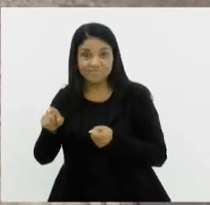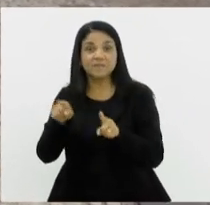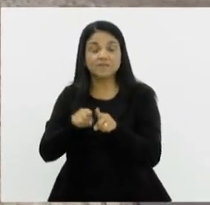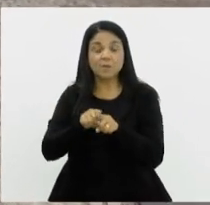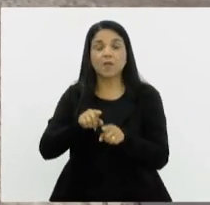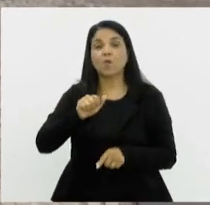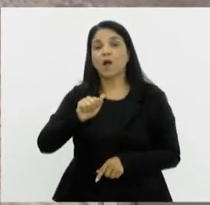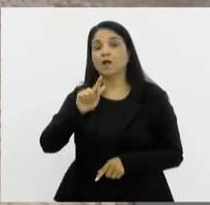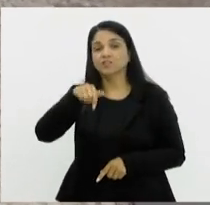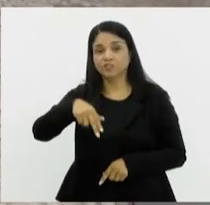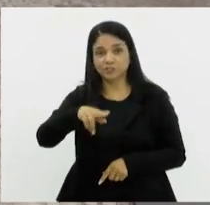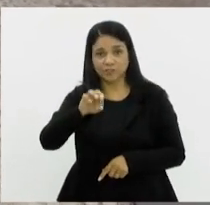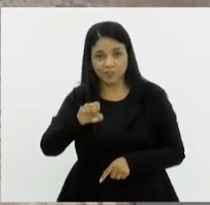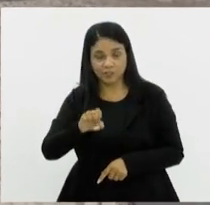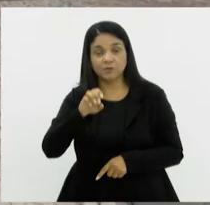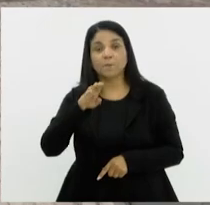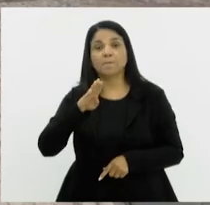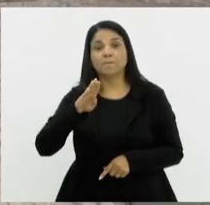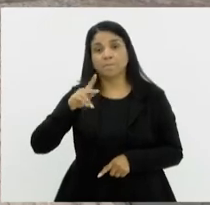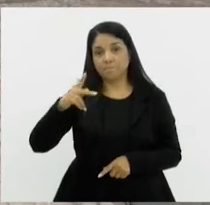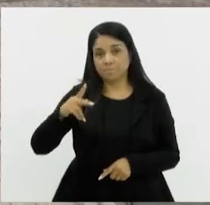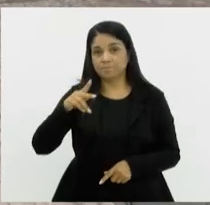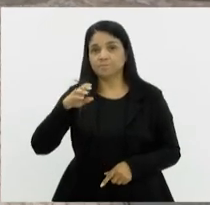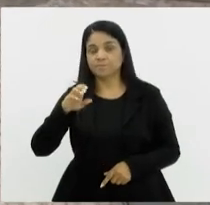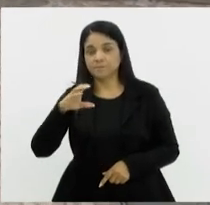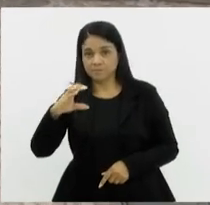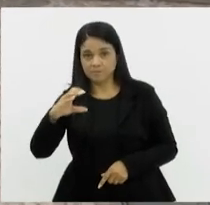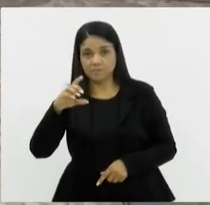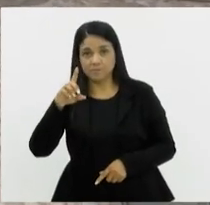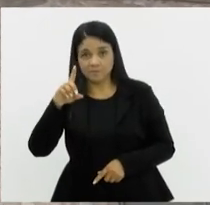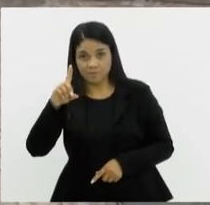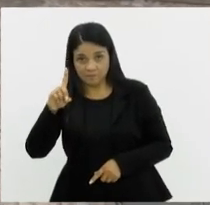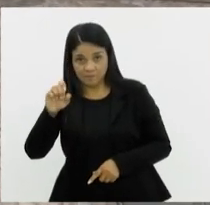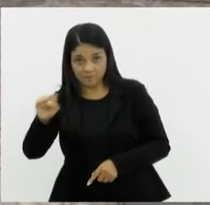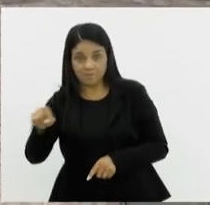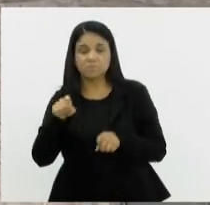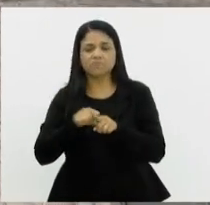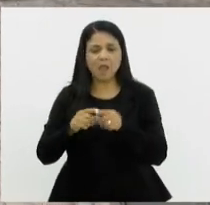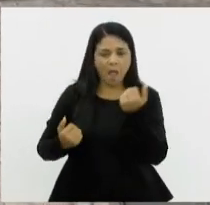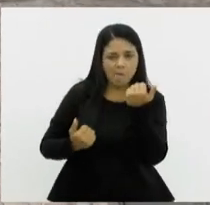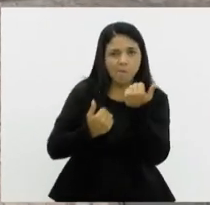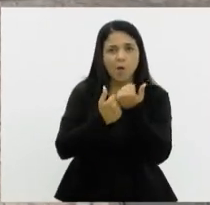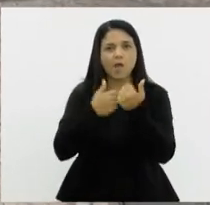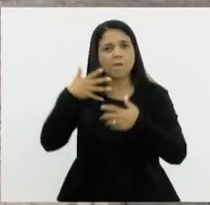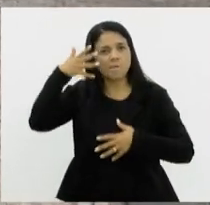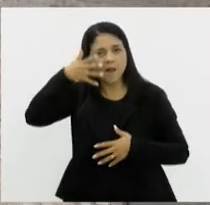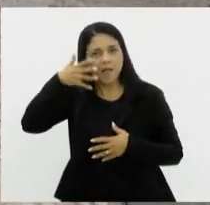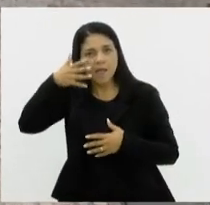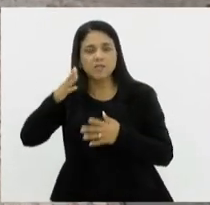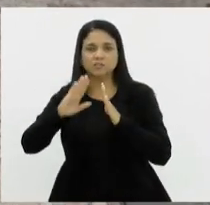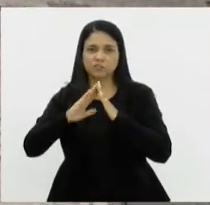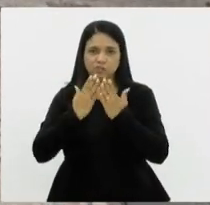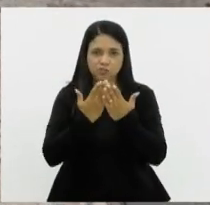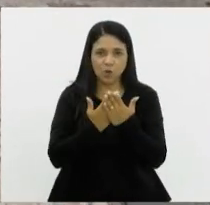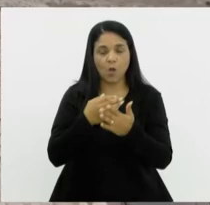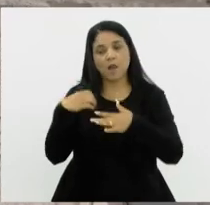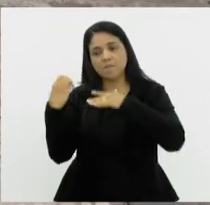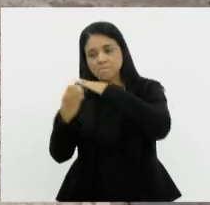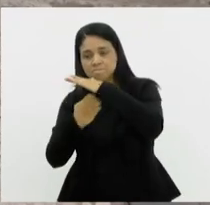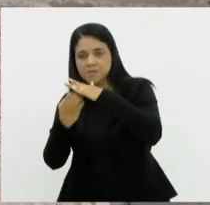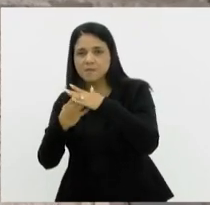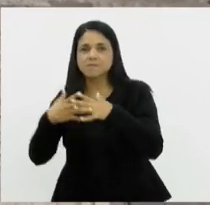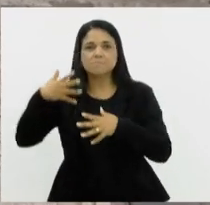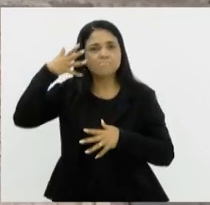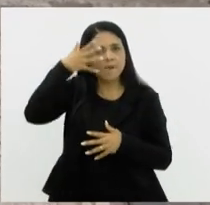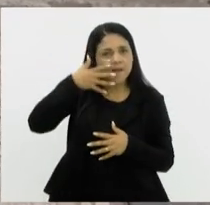PCDs, pessoas que apoiam a gente em palestras nas escolas, em empresas, dão palestras, mostrando